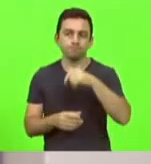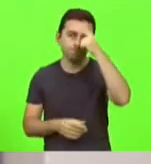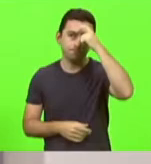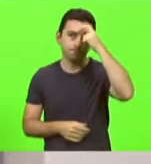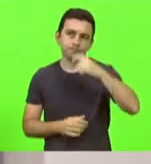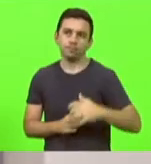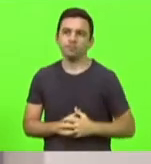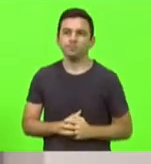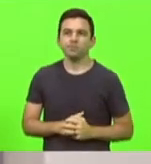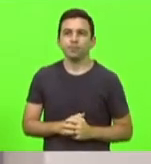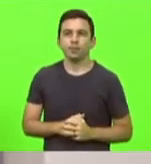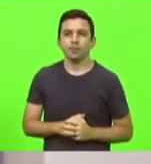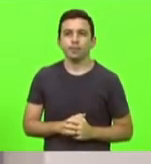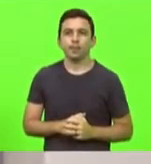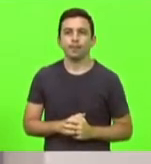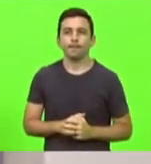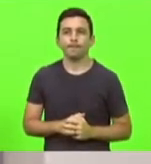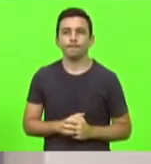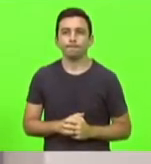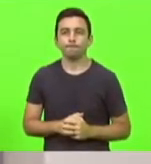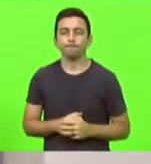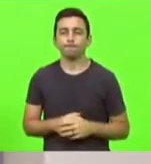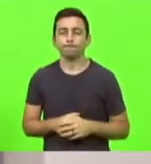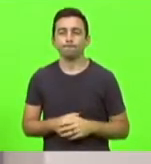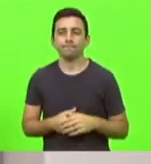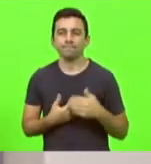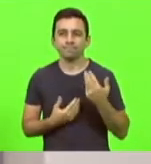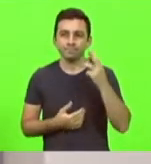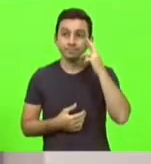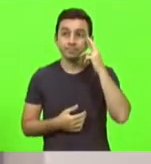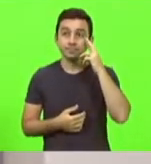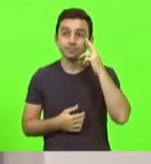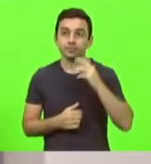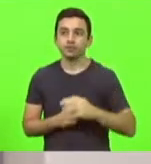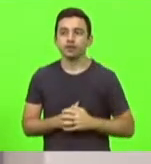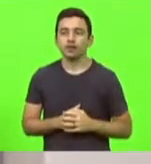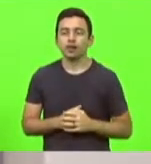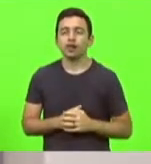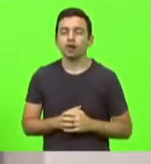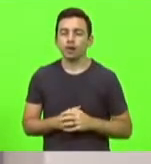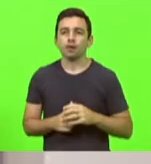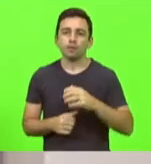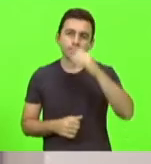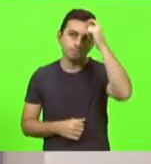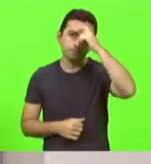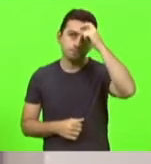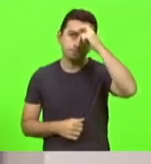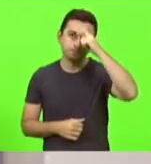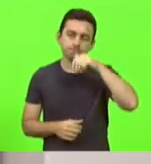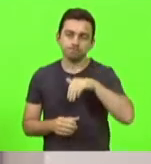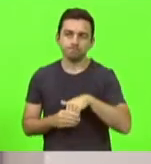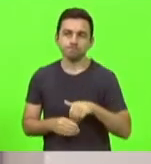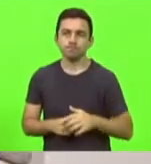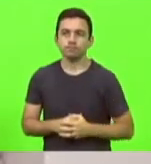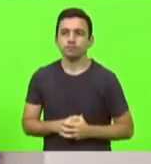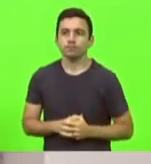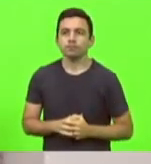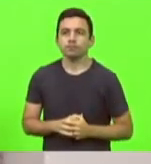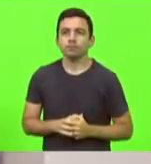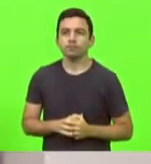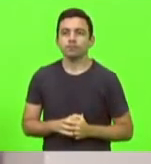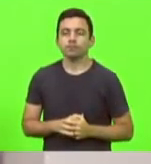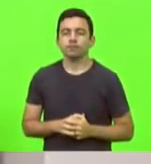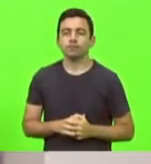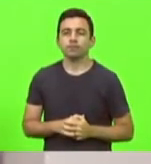Como vota o deputado Rodrigo Minoto? Maurício Scudillac. Obrigado, deputado.